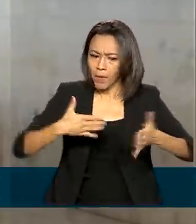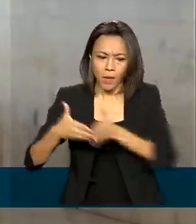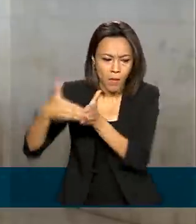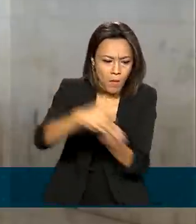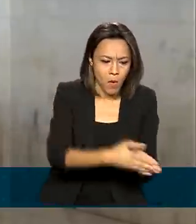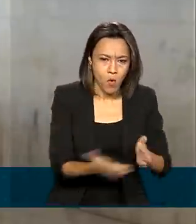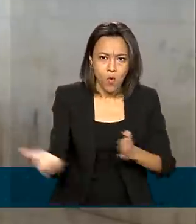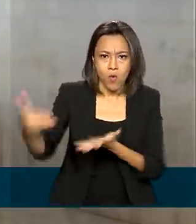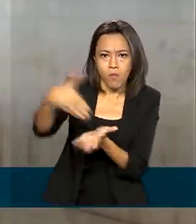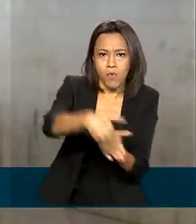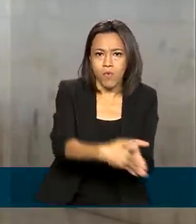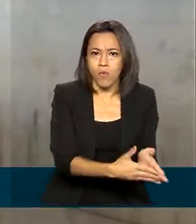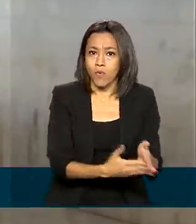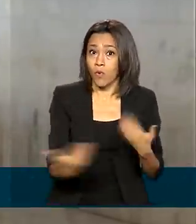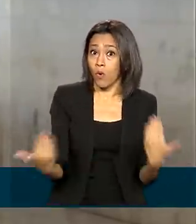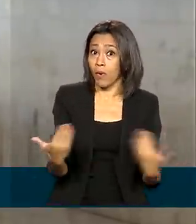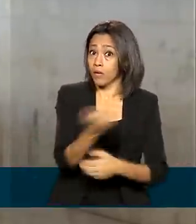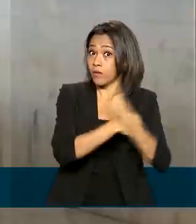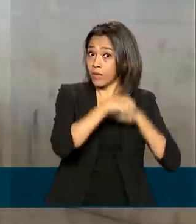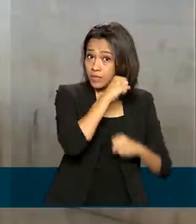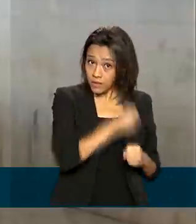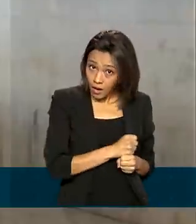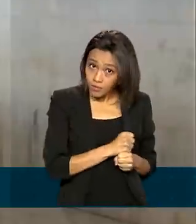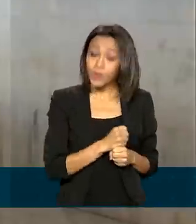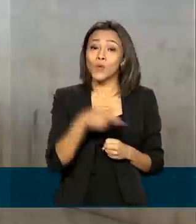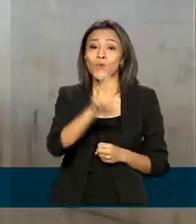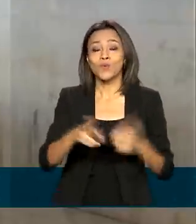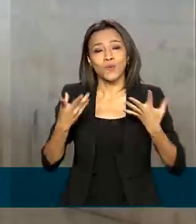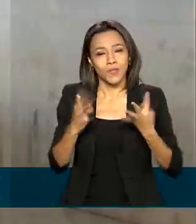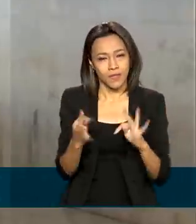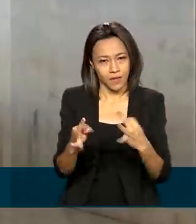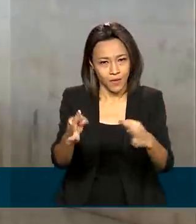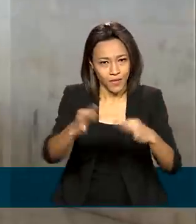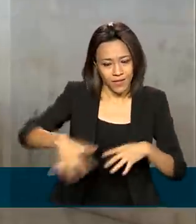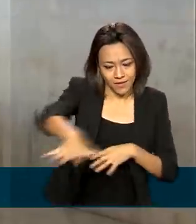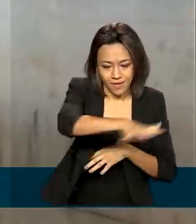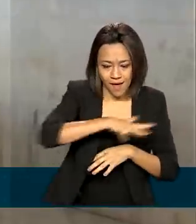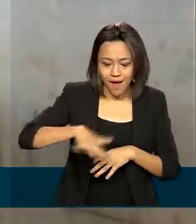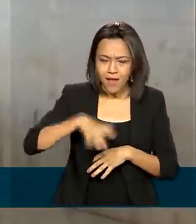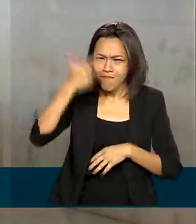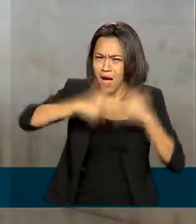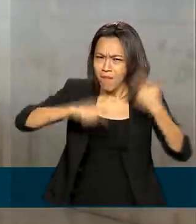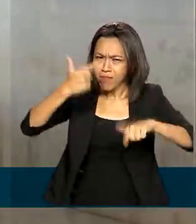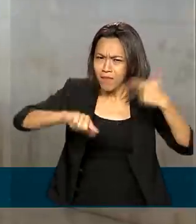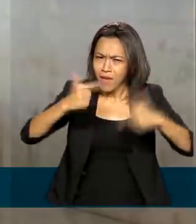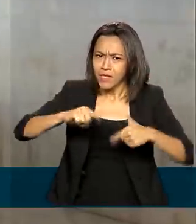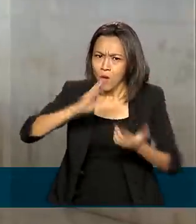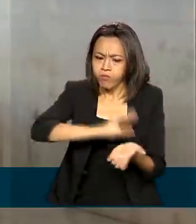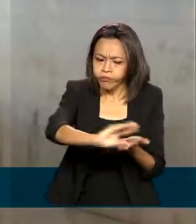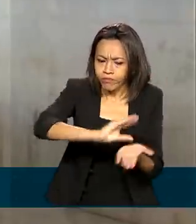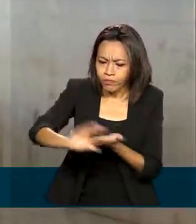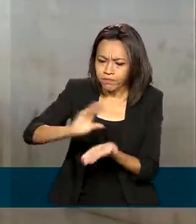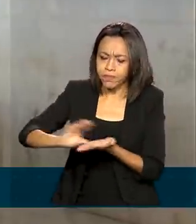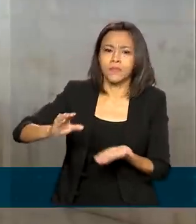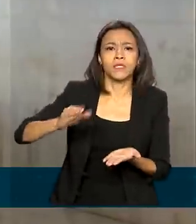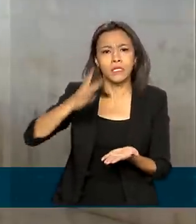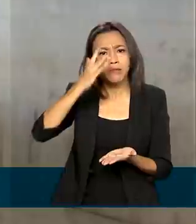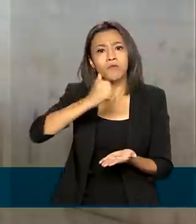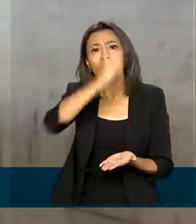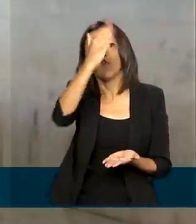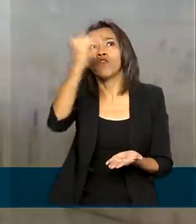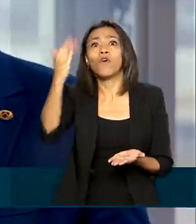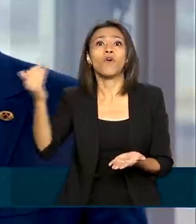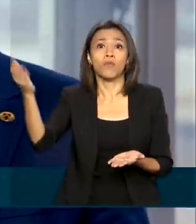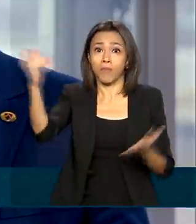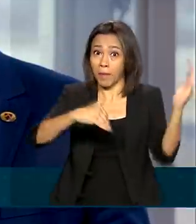relação ao ano passado. A modernização do setor pretende atrair mais investimentos estrangeiros ao